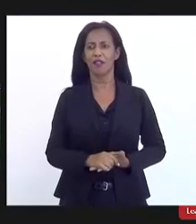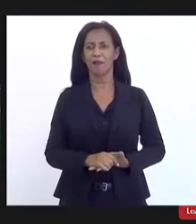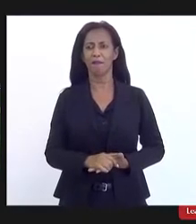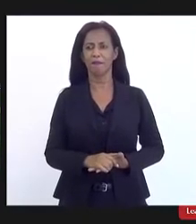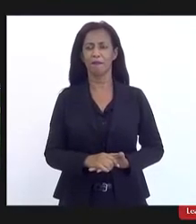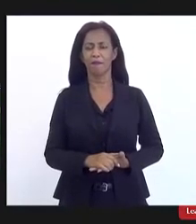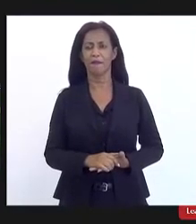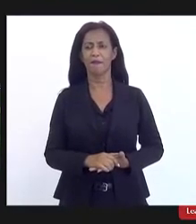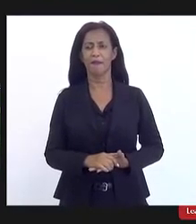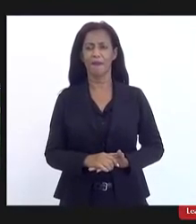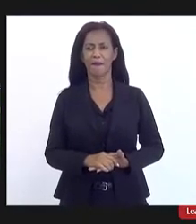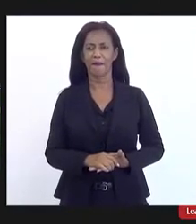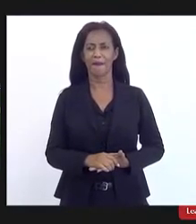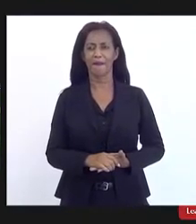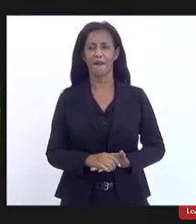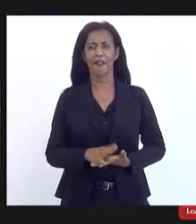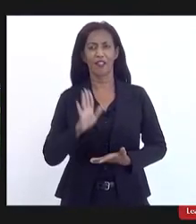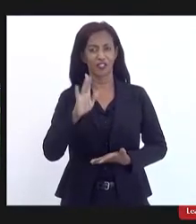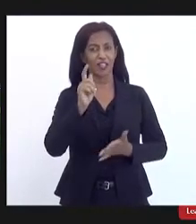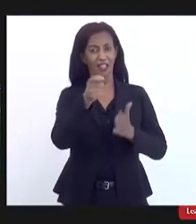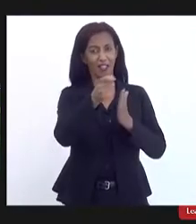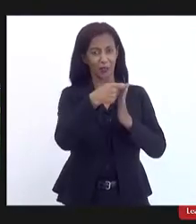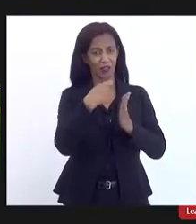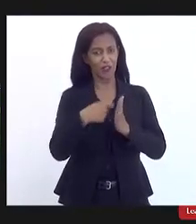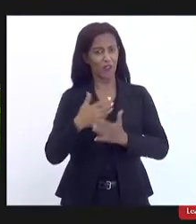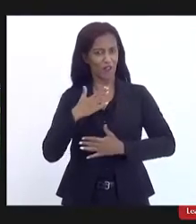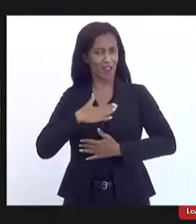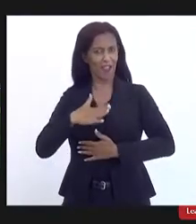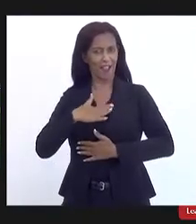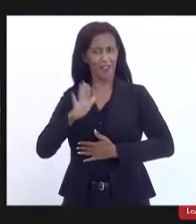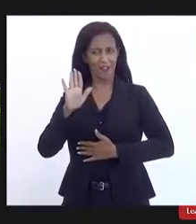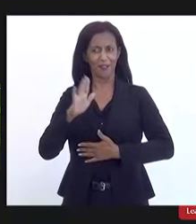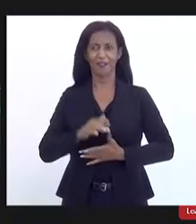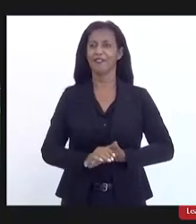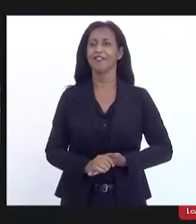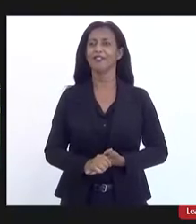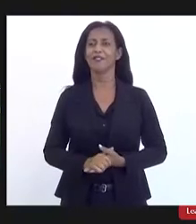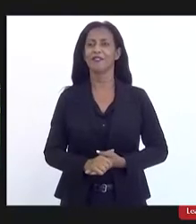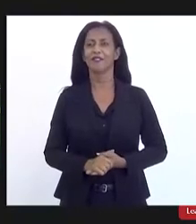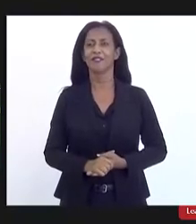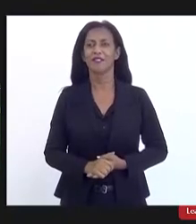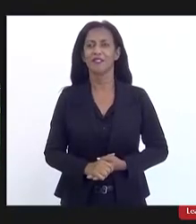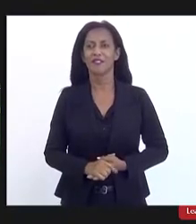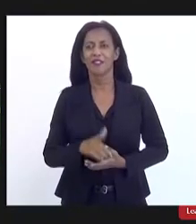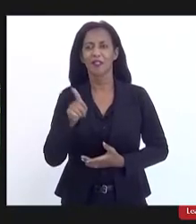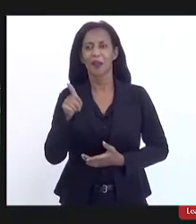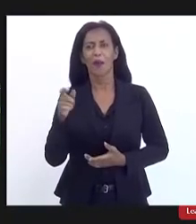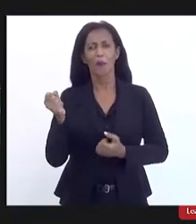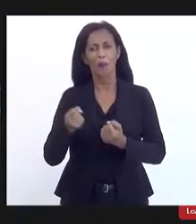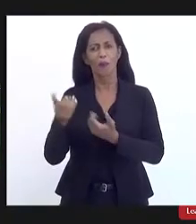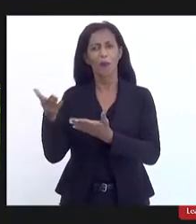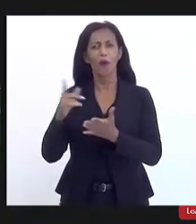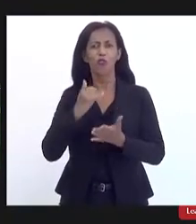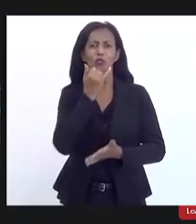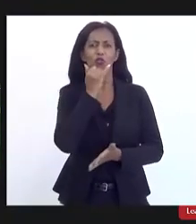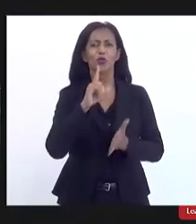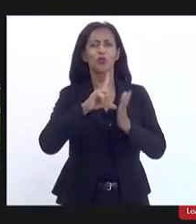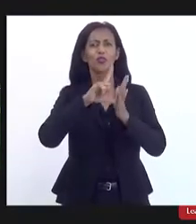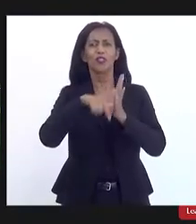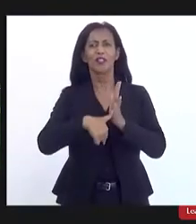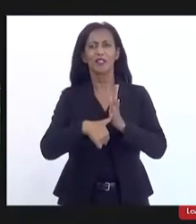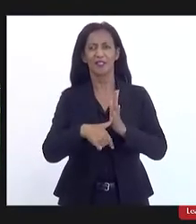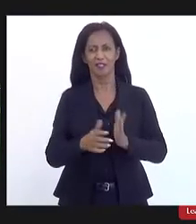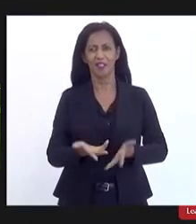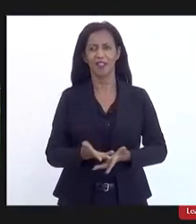inscritos estão inscritos já Paulinho fica tranquilo pode passar para o Paulinho então que ele se inscreveu primeiro eu cheguei atrasado na audiência meus